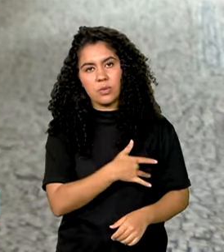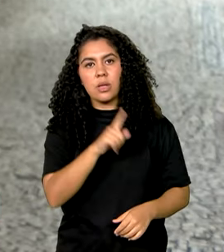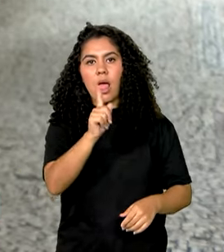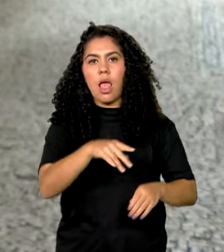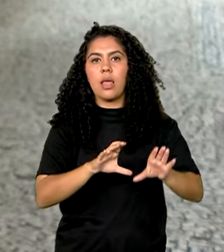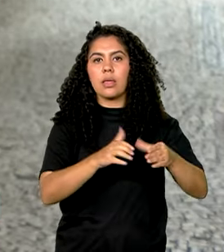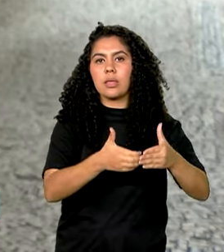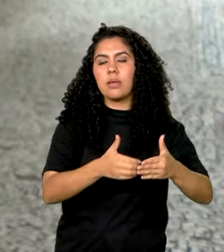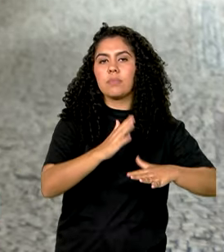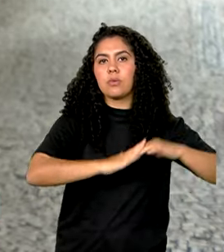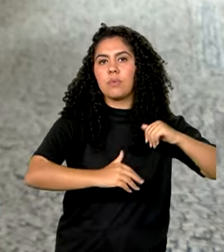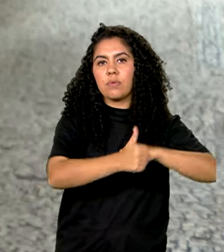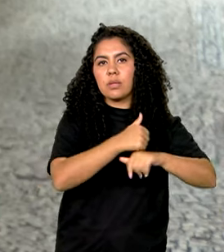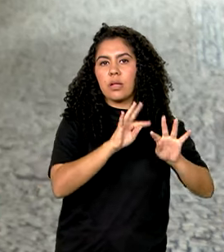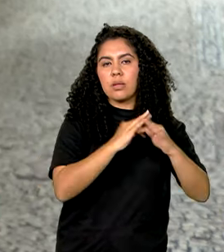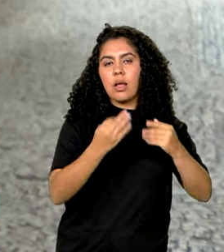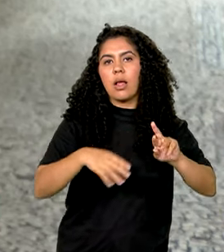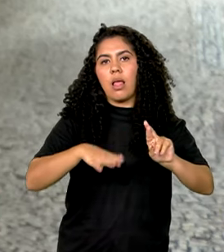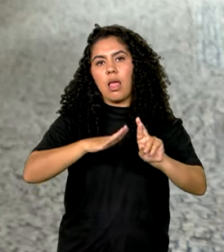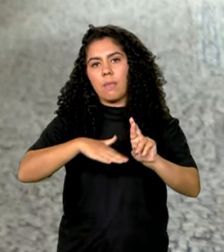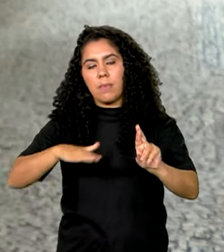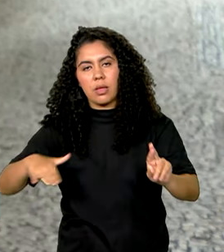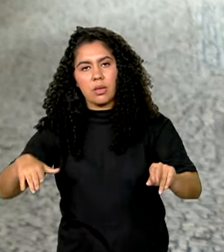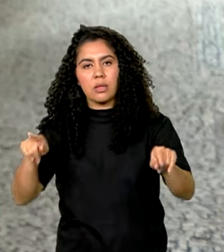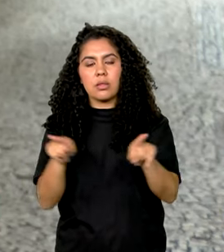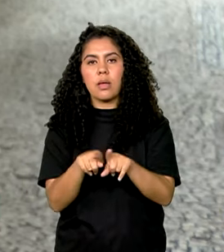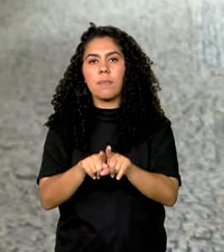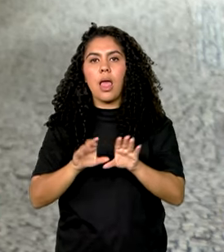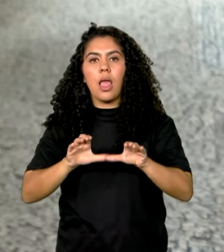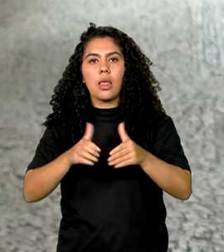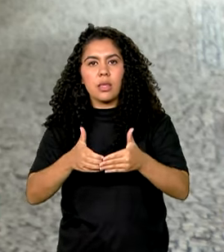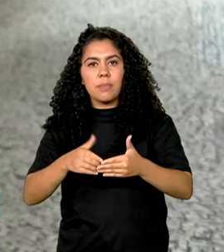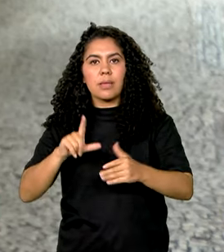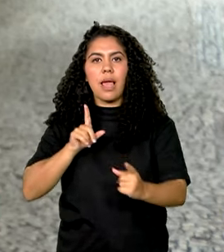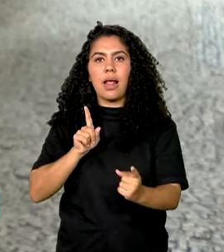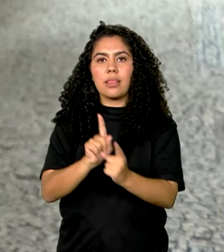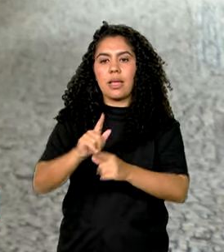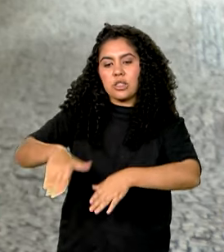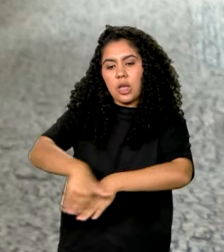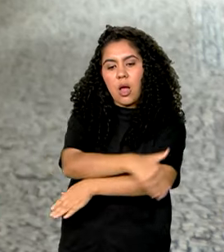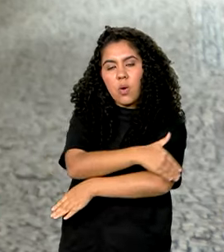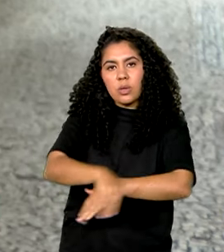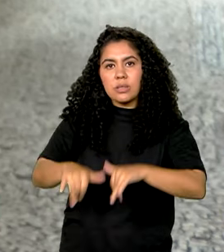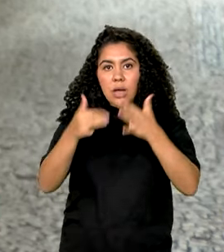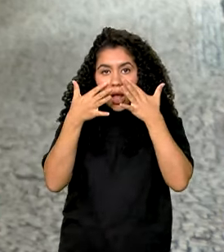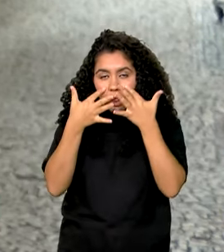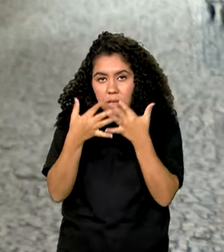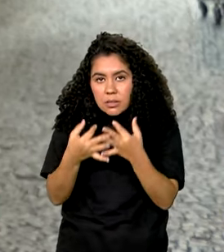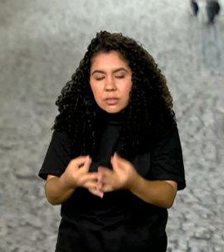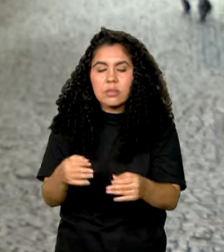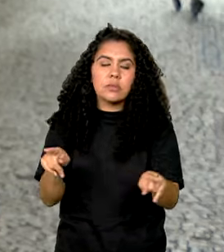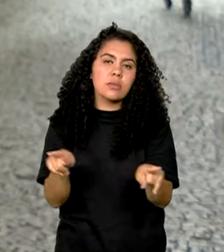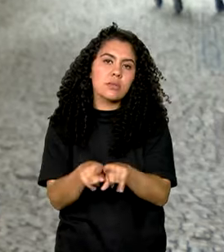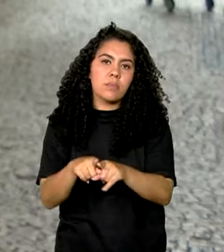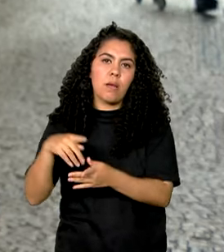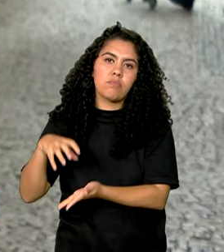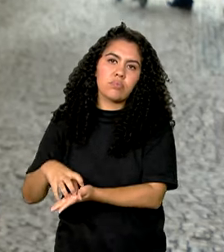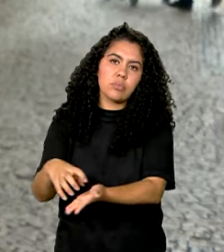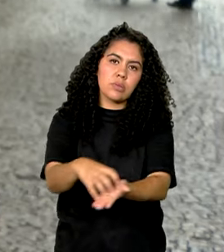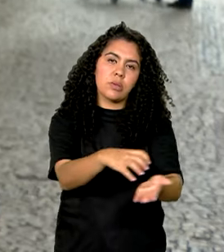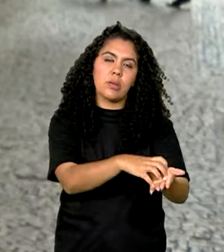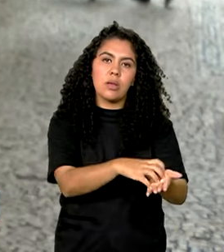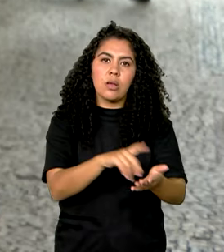família e da família Ribeirinha, equipes de consultório na rua, de atenção primária e de unidade básica de saúde